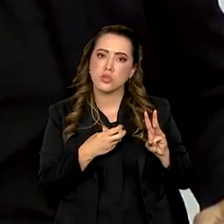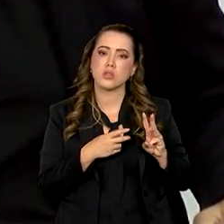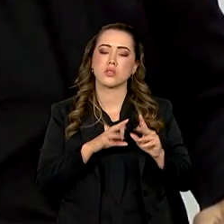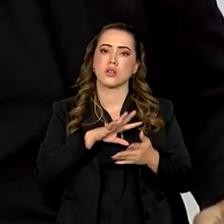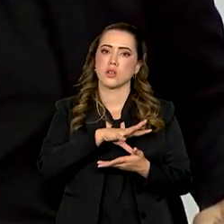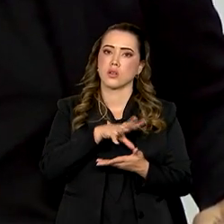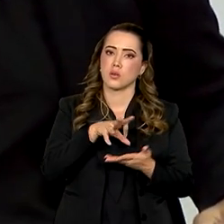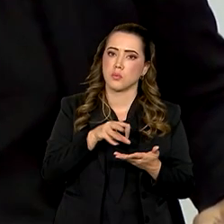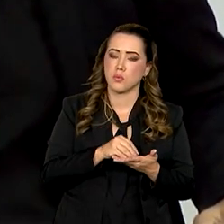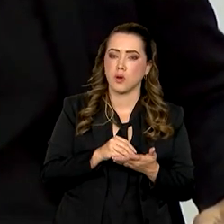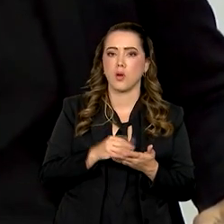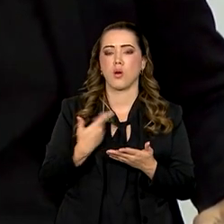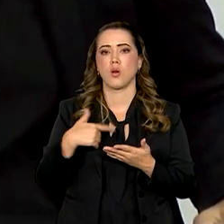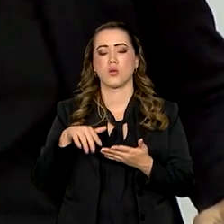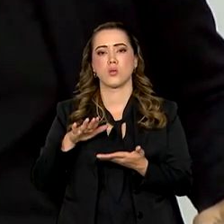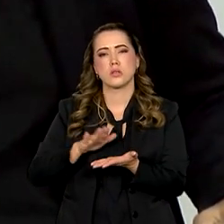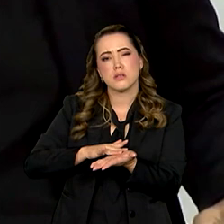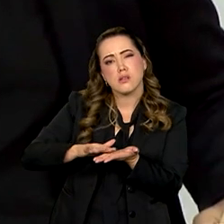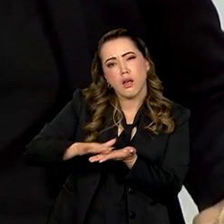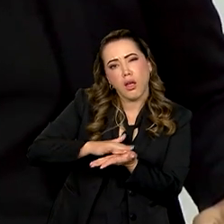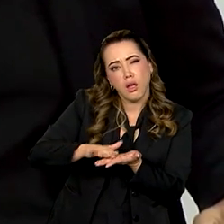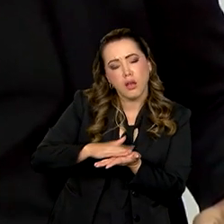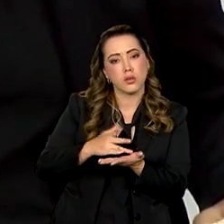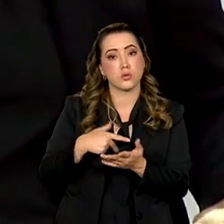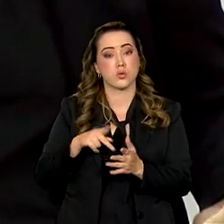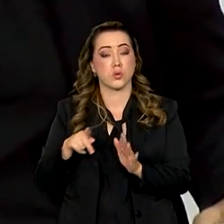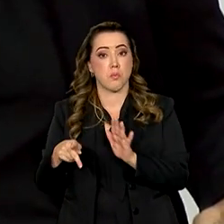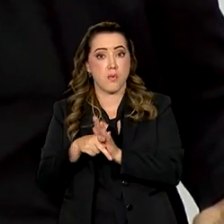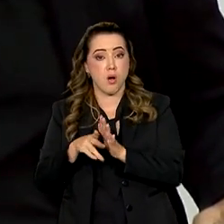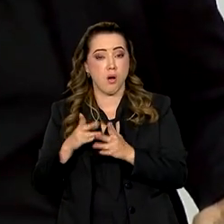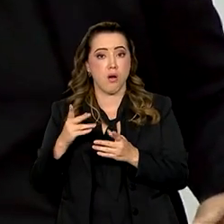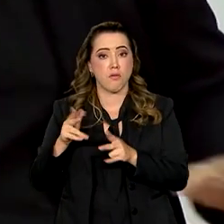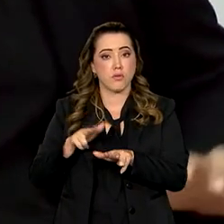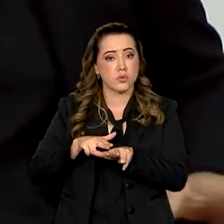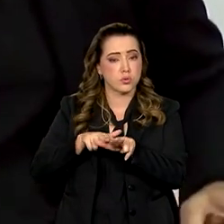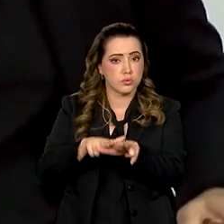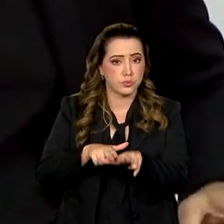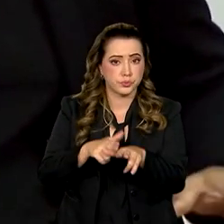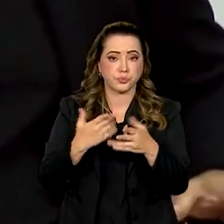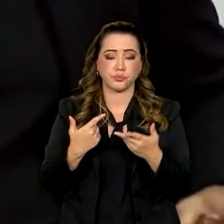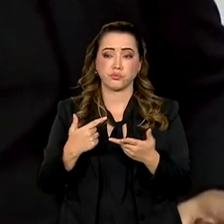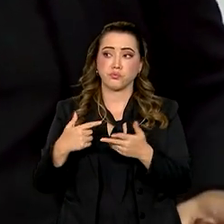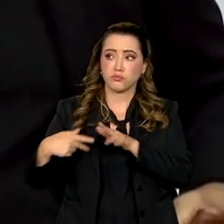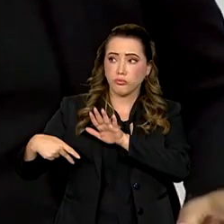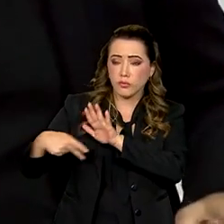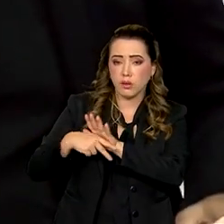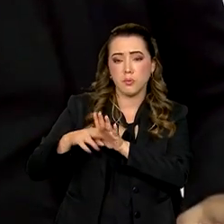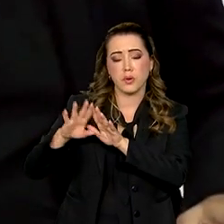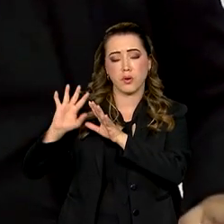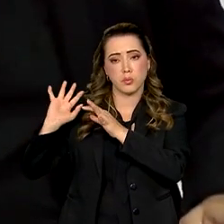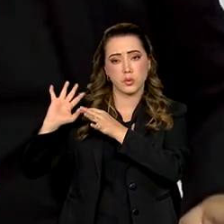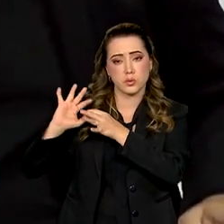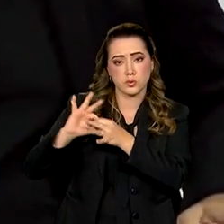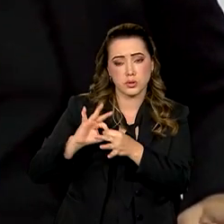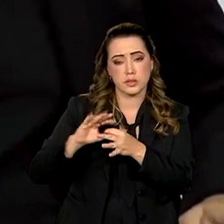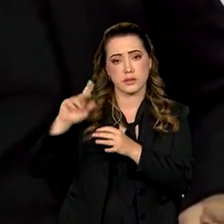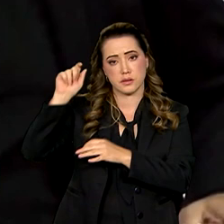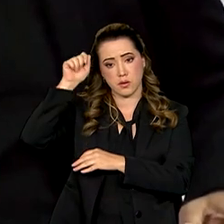ciganos, povos de terreiro, ou seja, grupos sociais específicos no qual também há uma